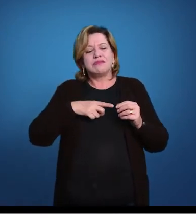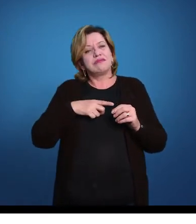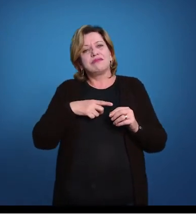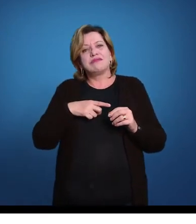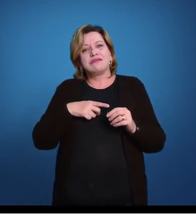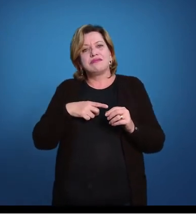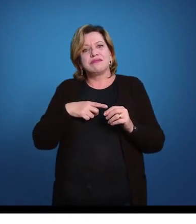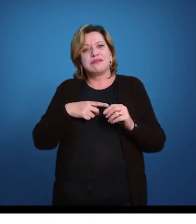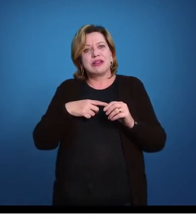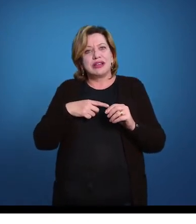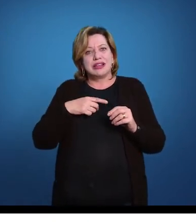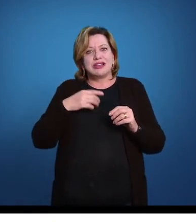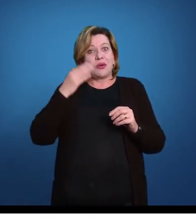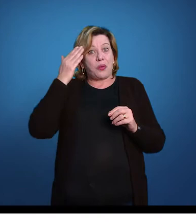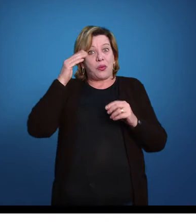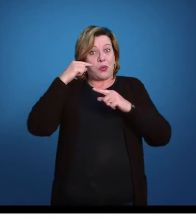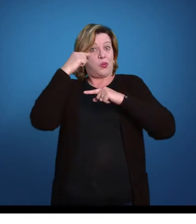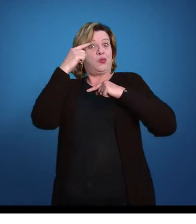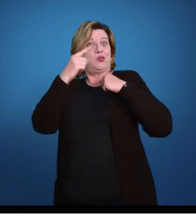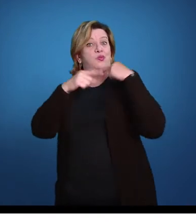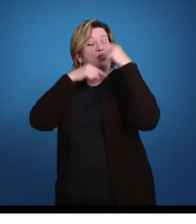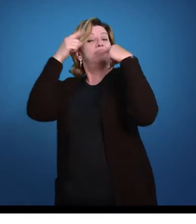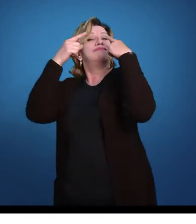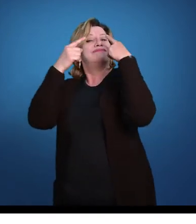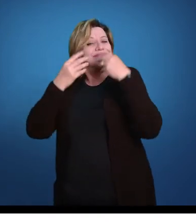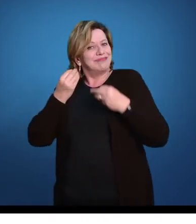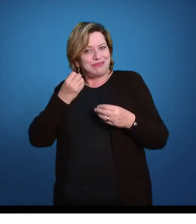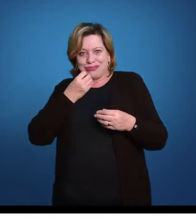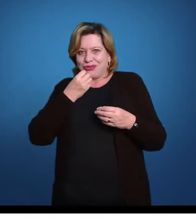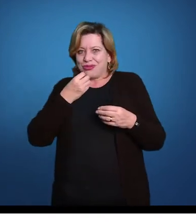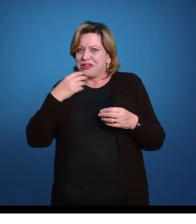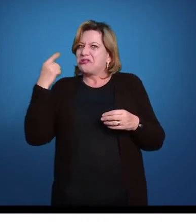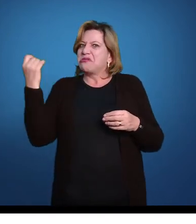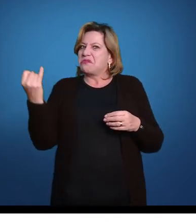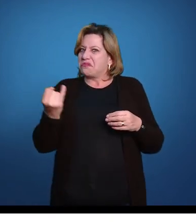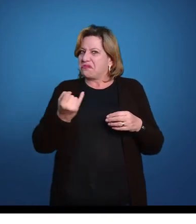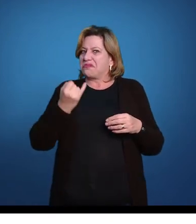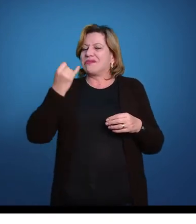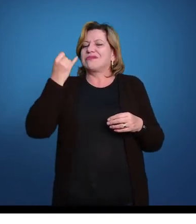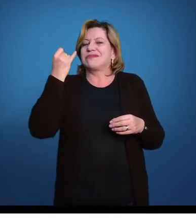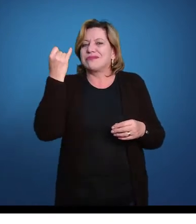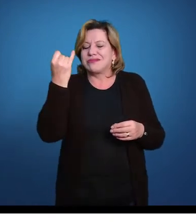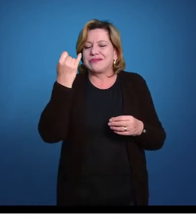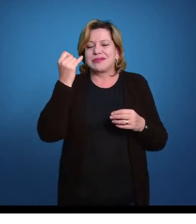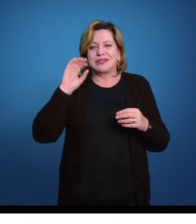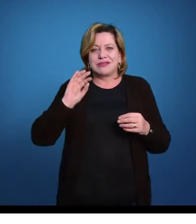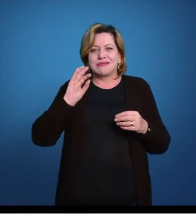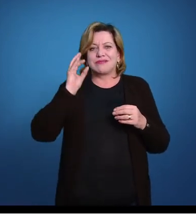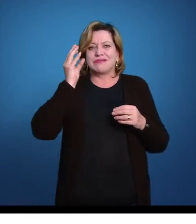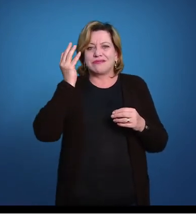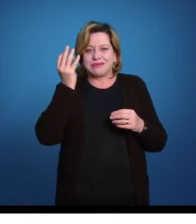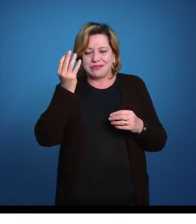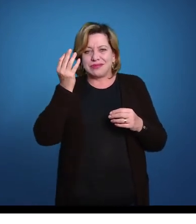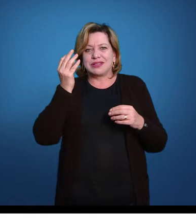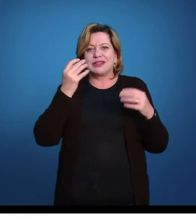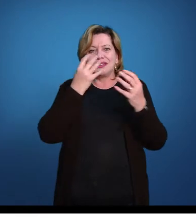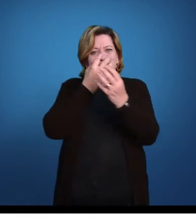um grande sucesso evolutivo, dá para dizer que provavelmente foi o passo evolutivo mais importante na história dos